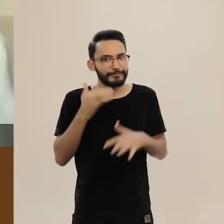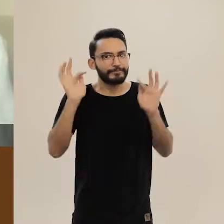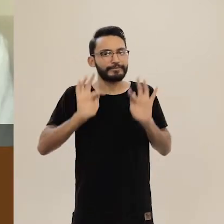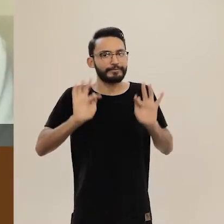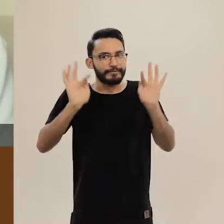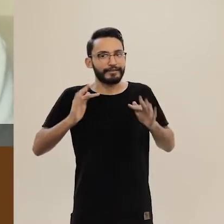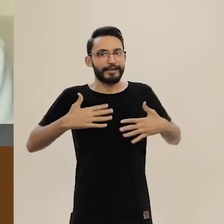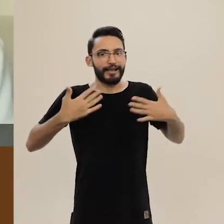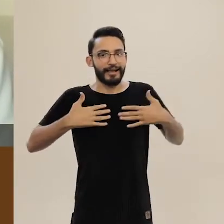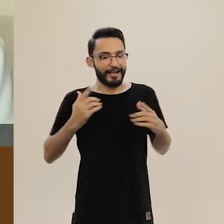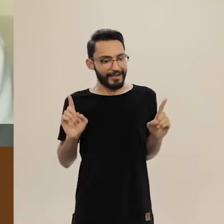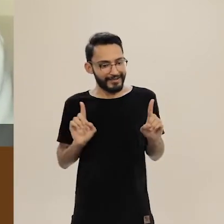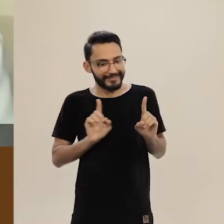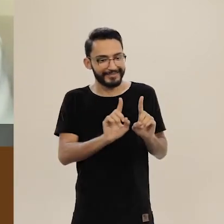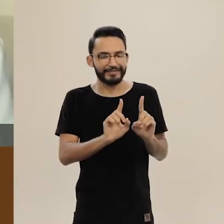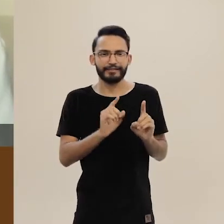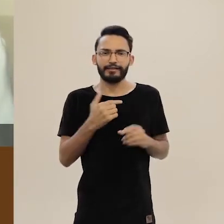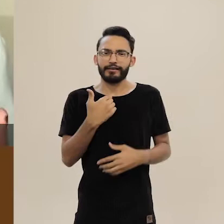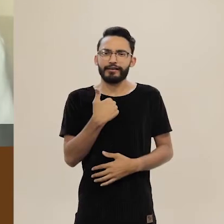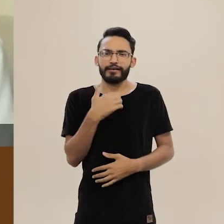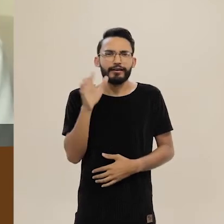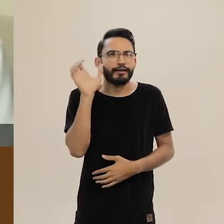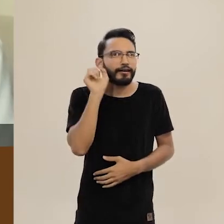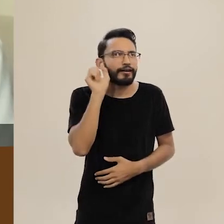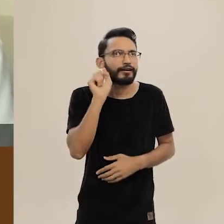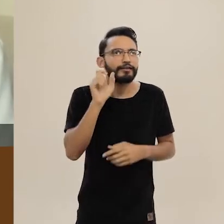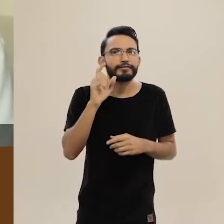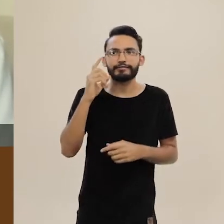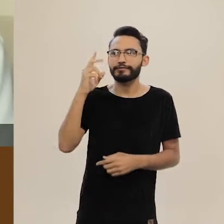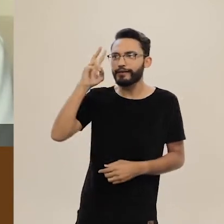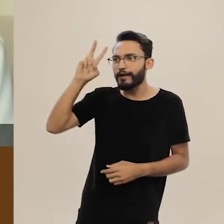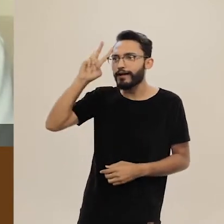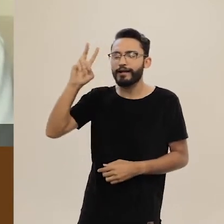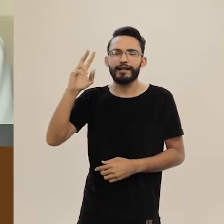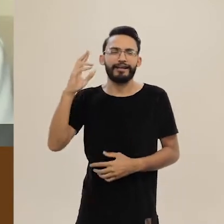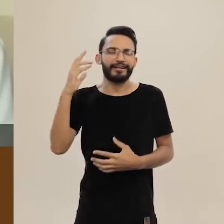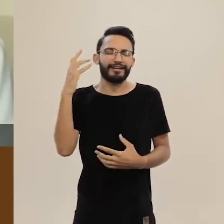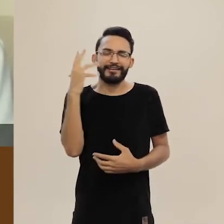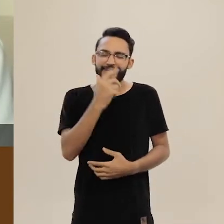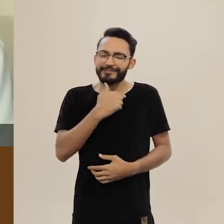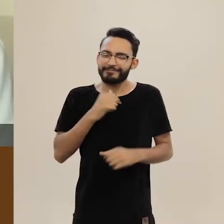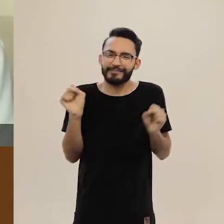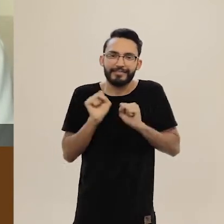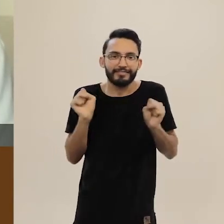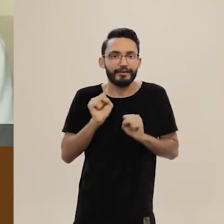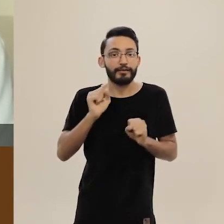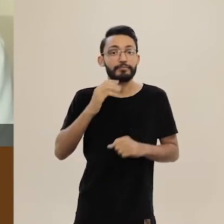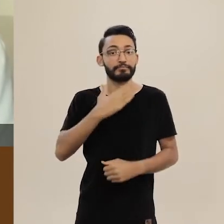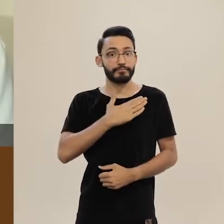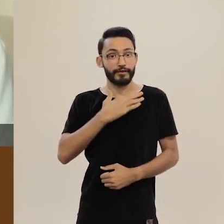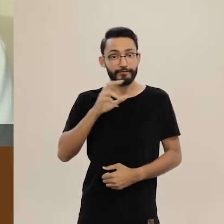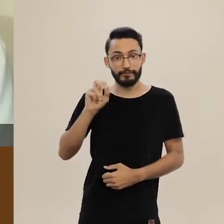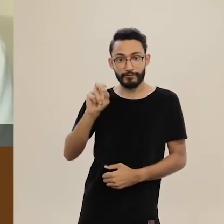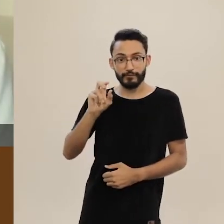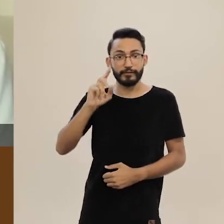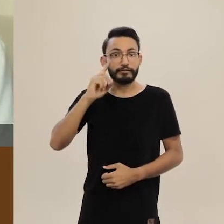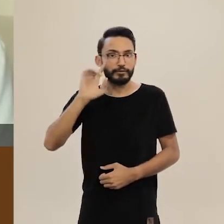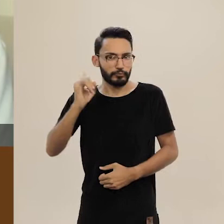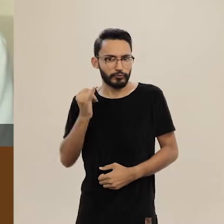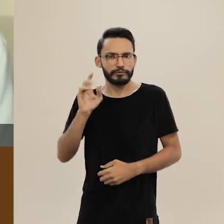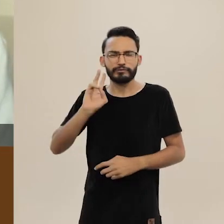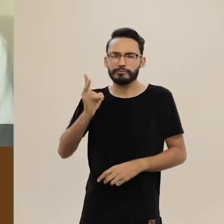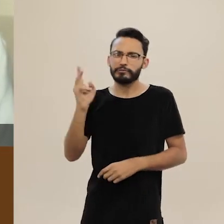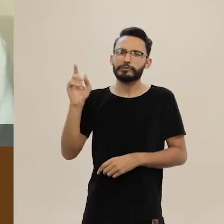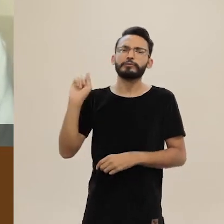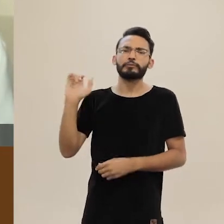muito feliz em estar aqui. Sempre adorei ouvir histórias. Meus avós eram imigrantes japoneses e minha avó, em especial,